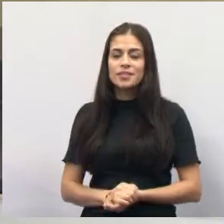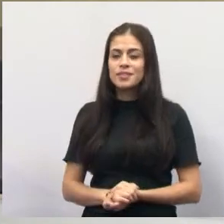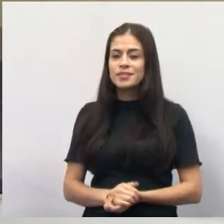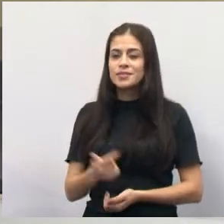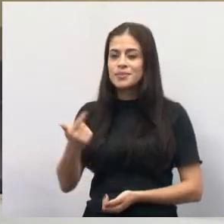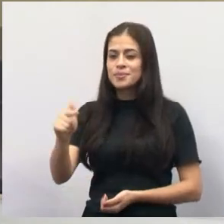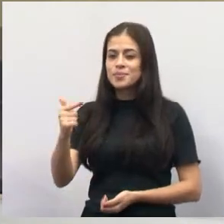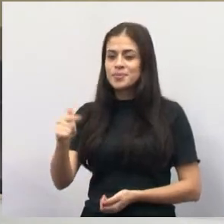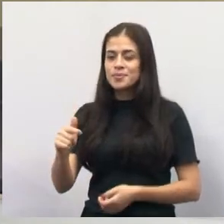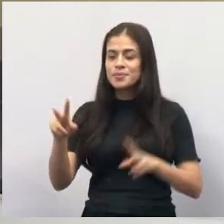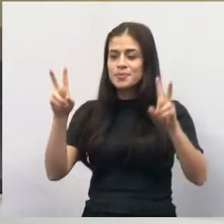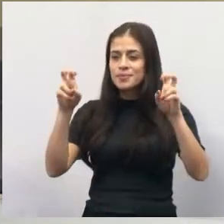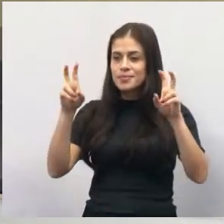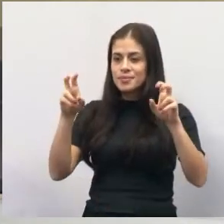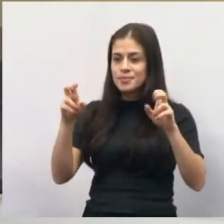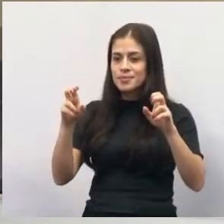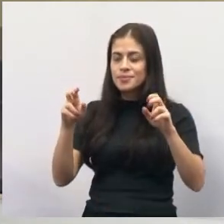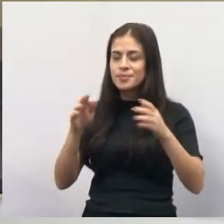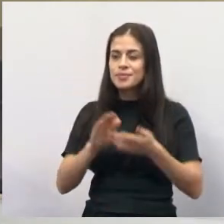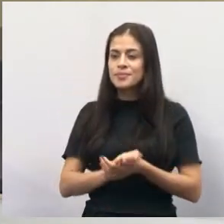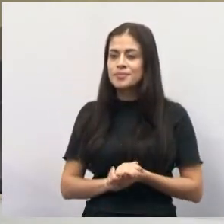havendo mais matéria a ser tratado,